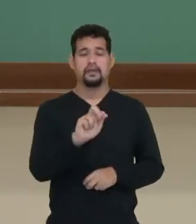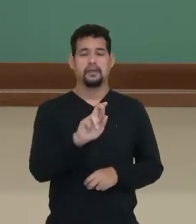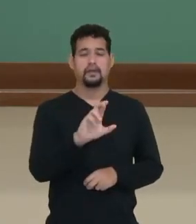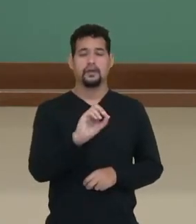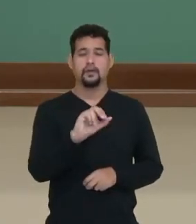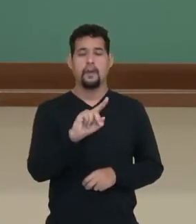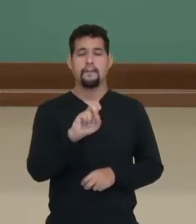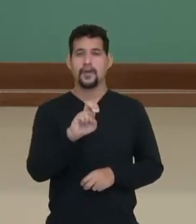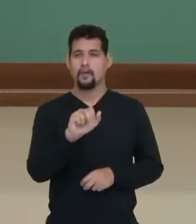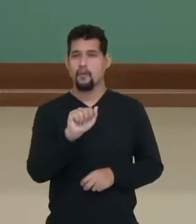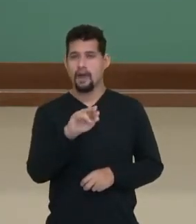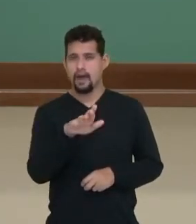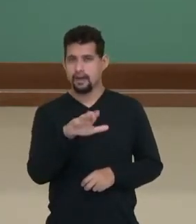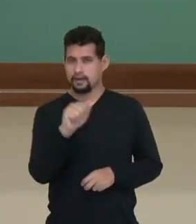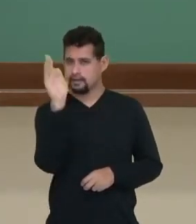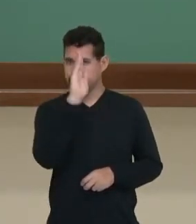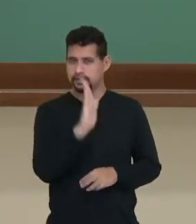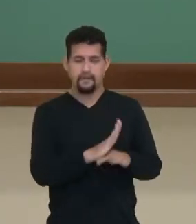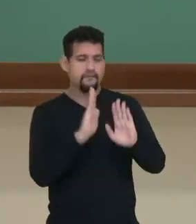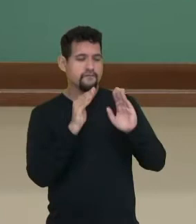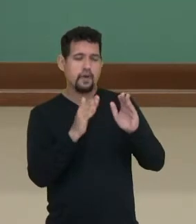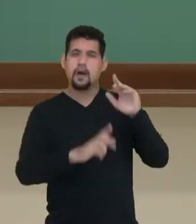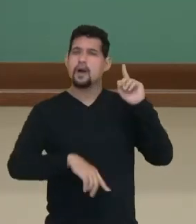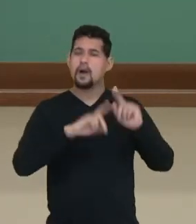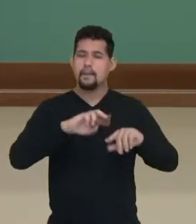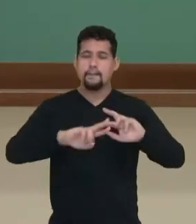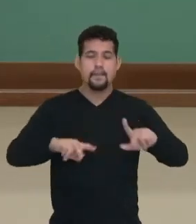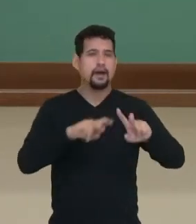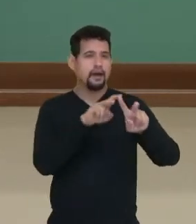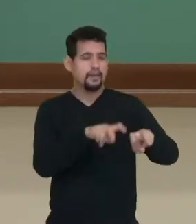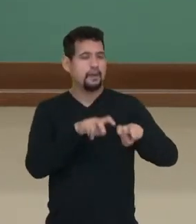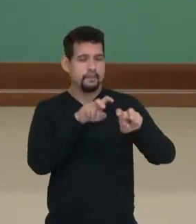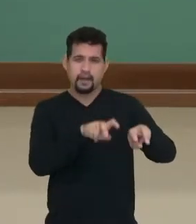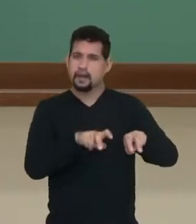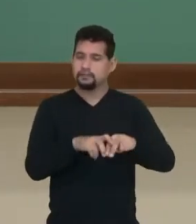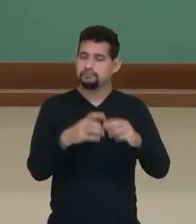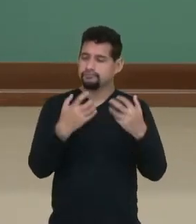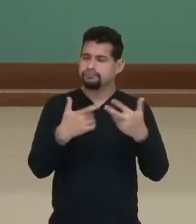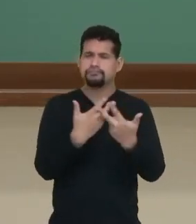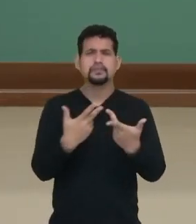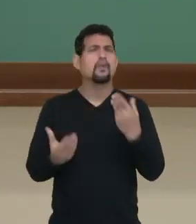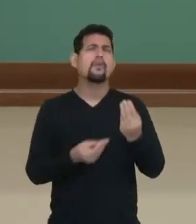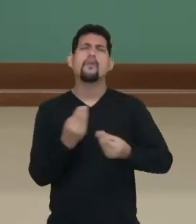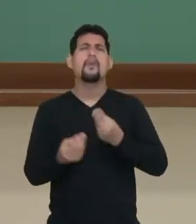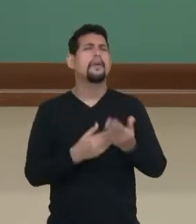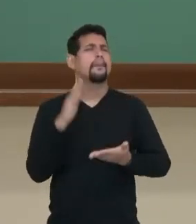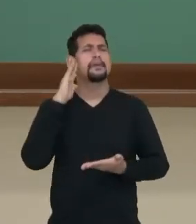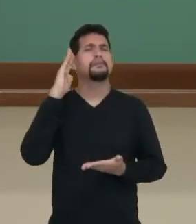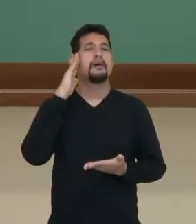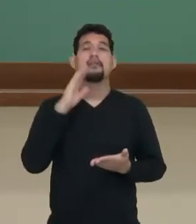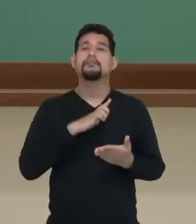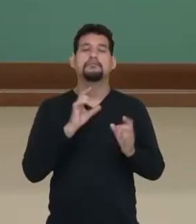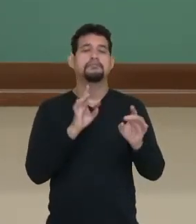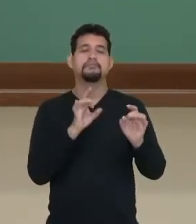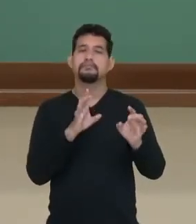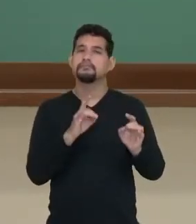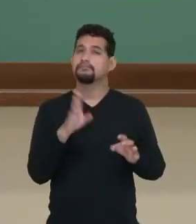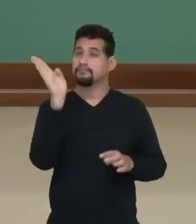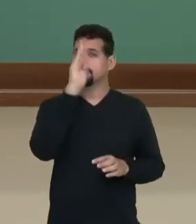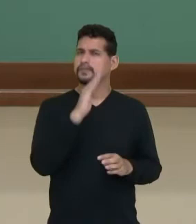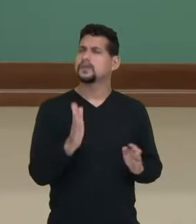brasileira focando na questão dos produtos agrícolas, ok? Vamos então quais são os principais produtos agrícolas